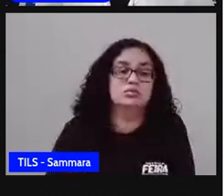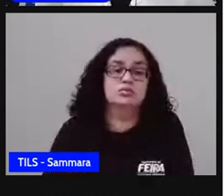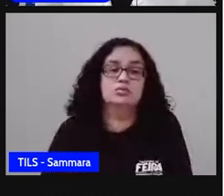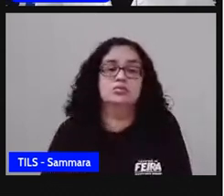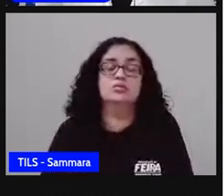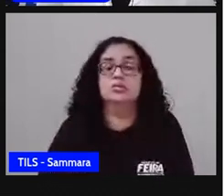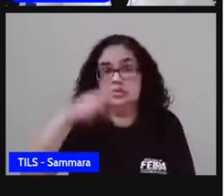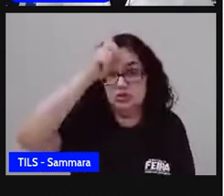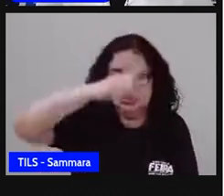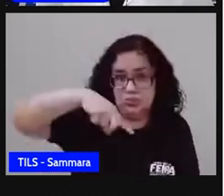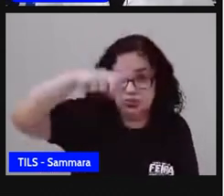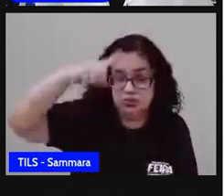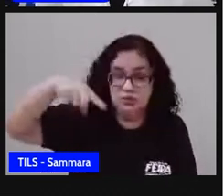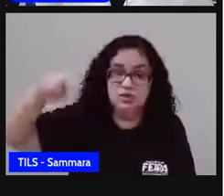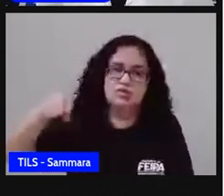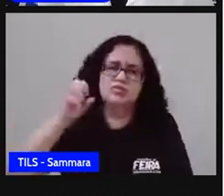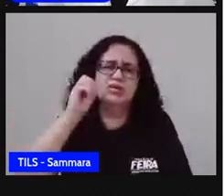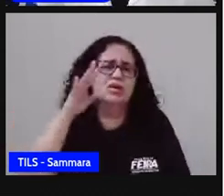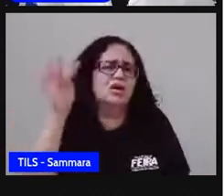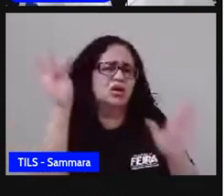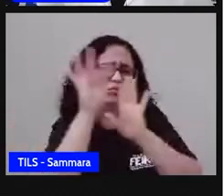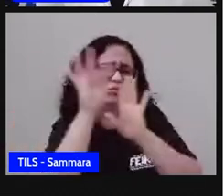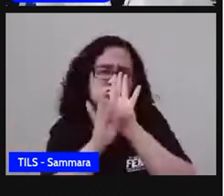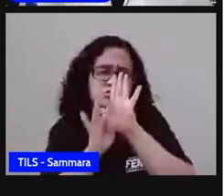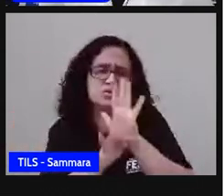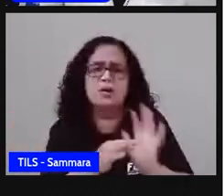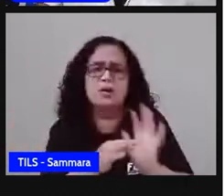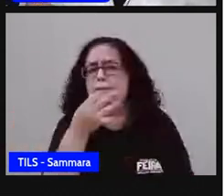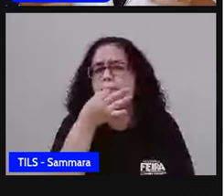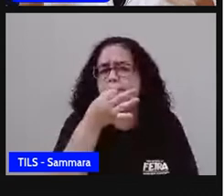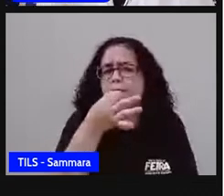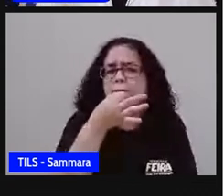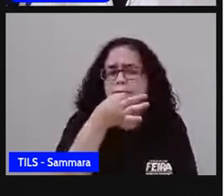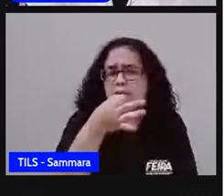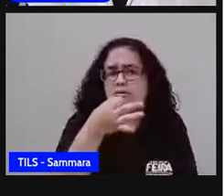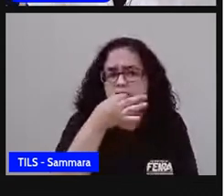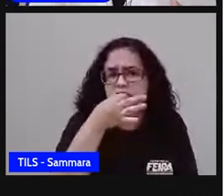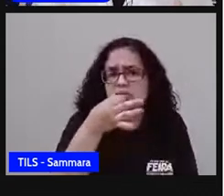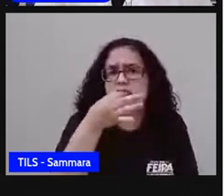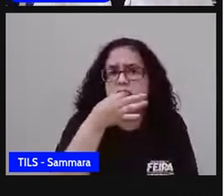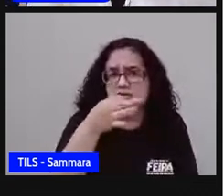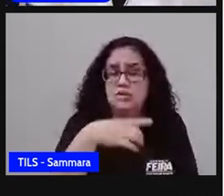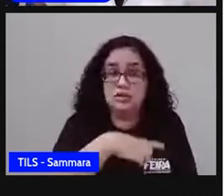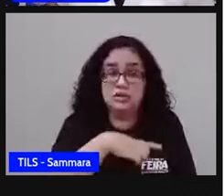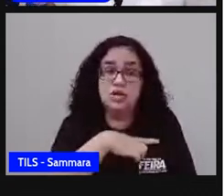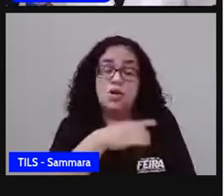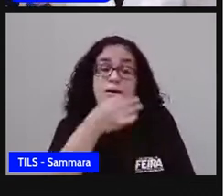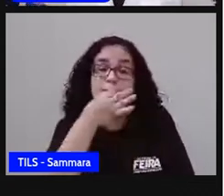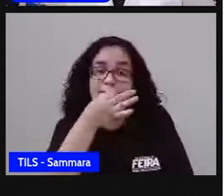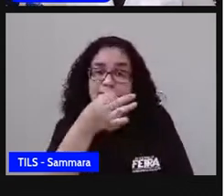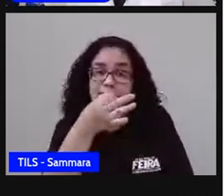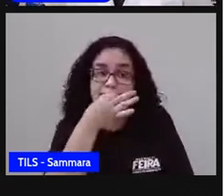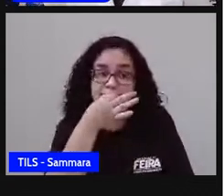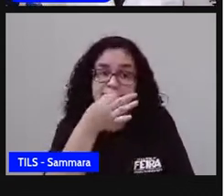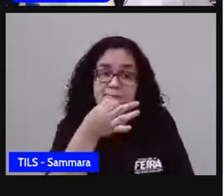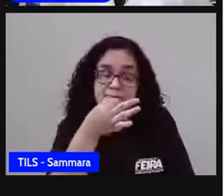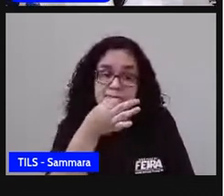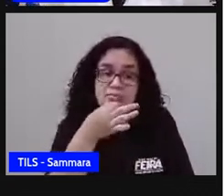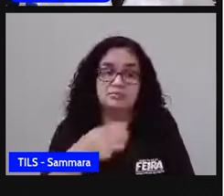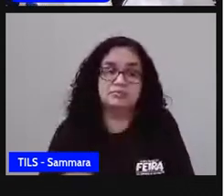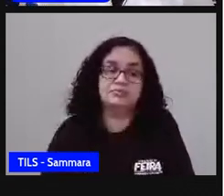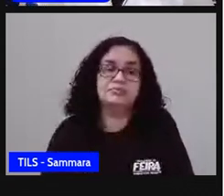daquele gráfico, tá bom? Um texto crítico onde você consiga refletir a sua opinião sobre